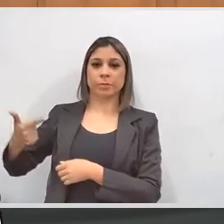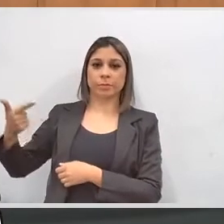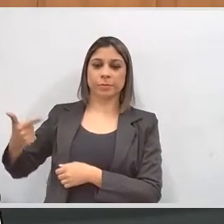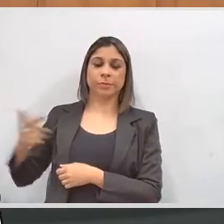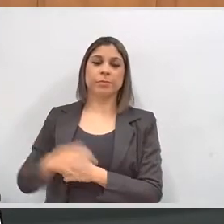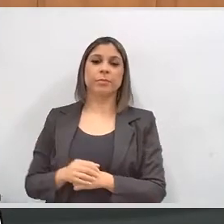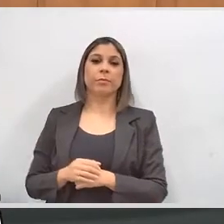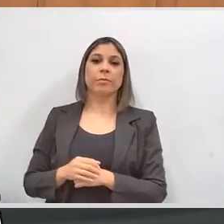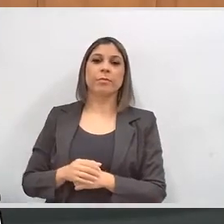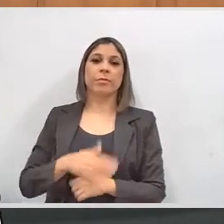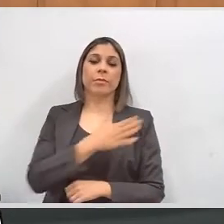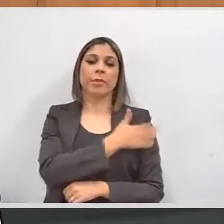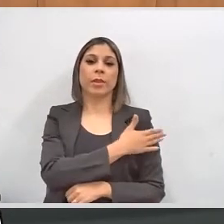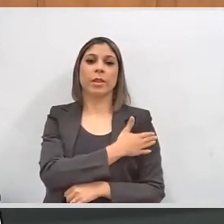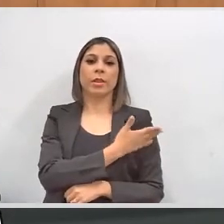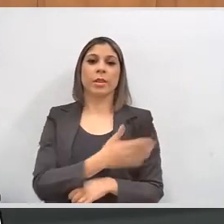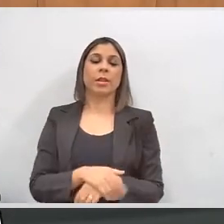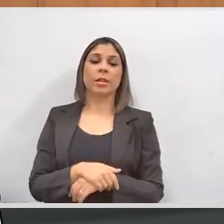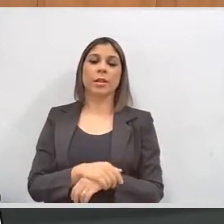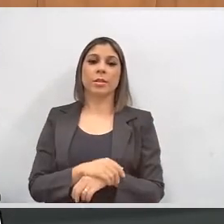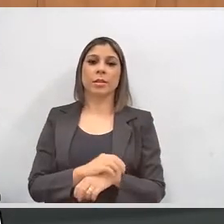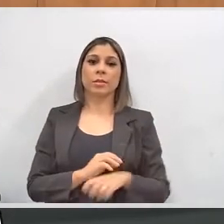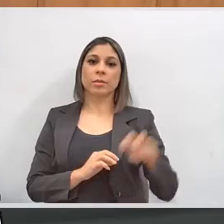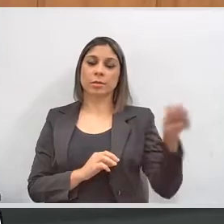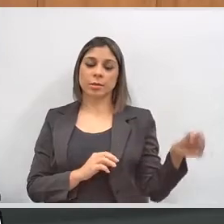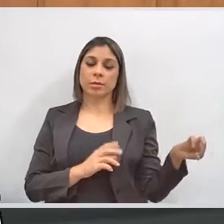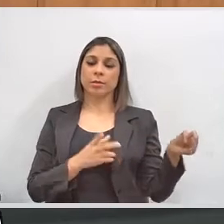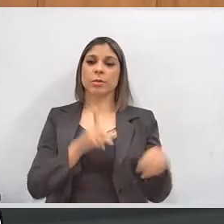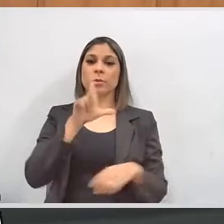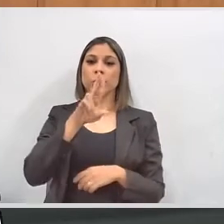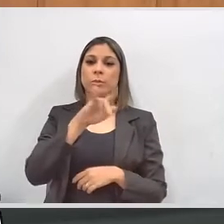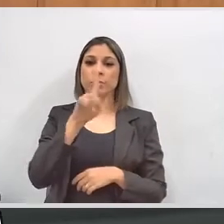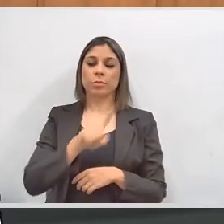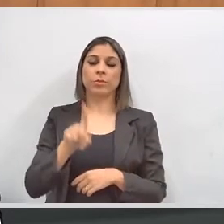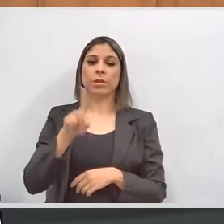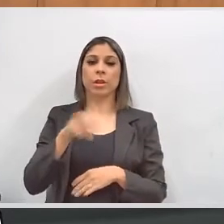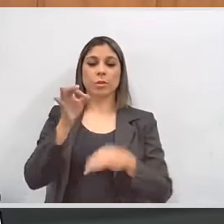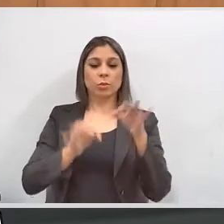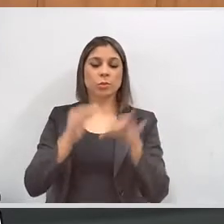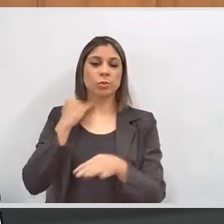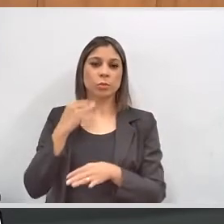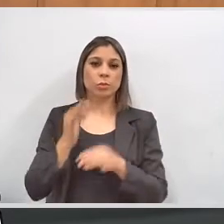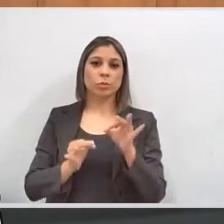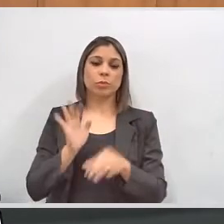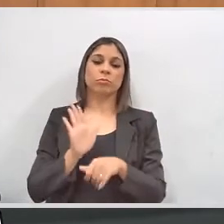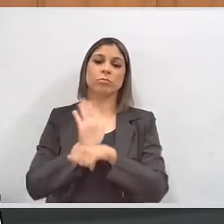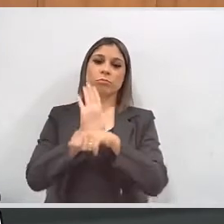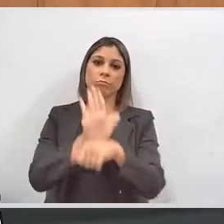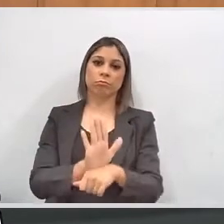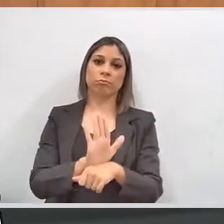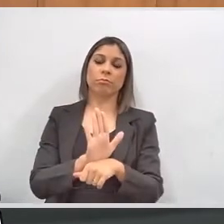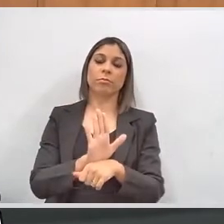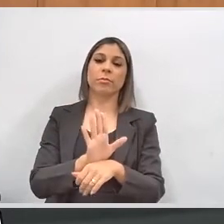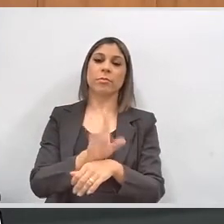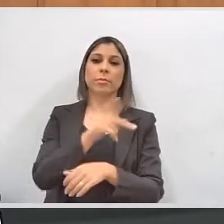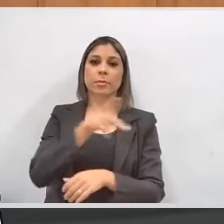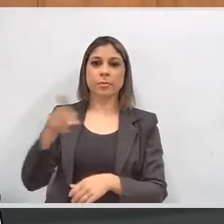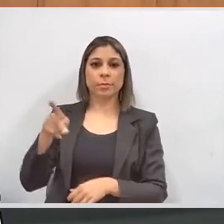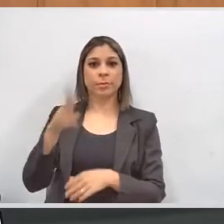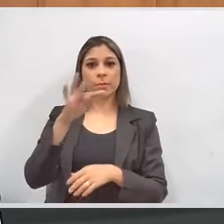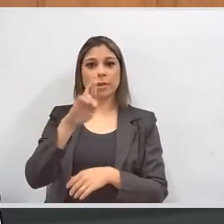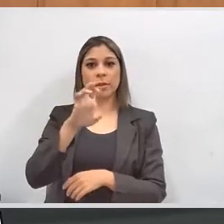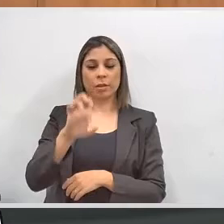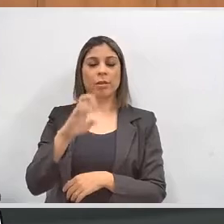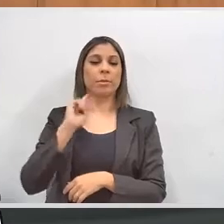À minha esquerda, doutor Luiz Fernando de Oliveira Benfate, juiz auxiliar da presidência do TRE